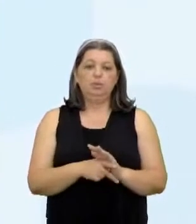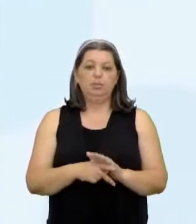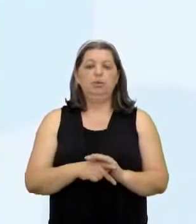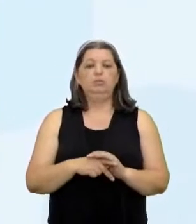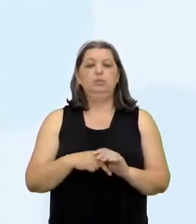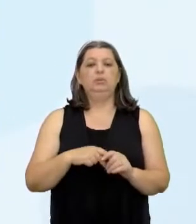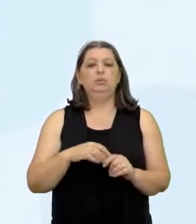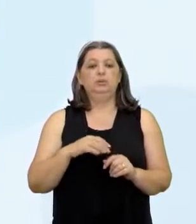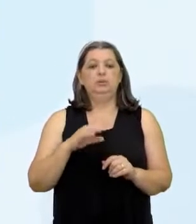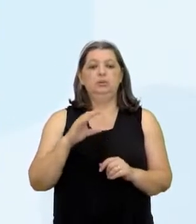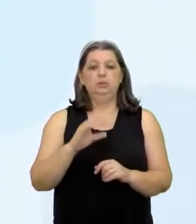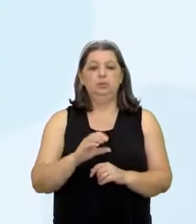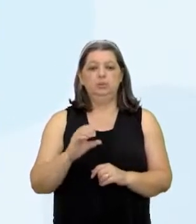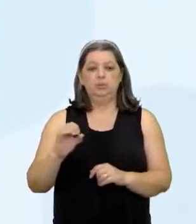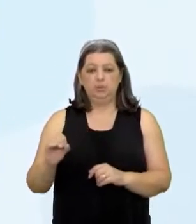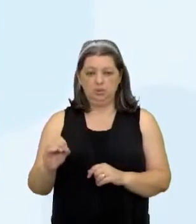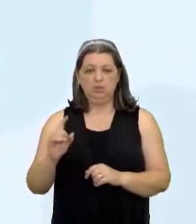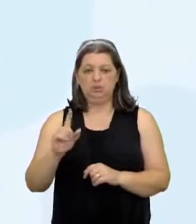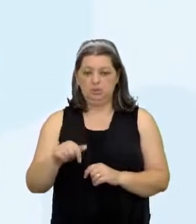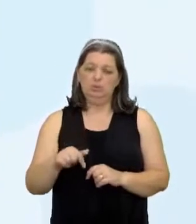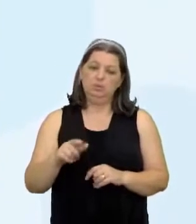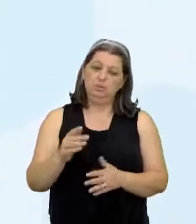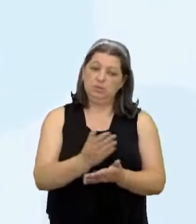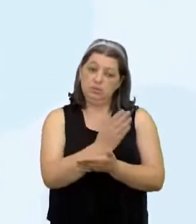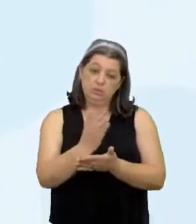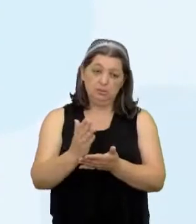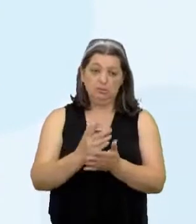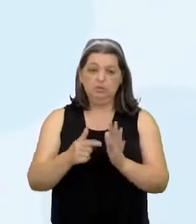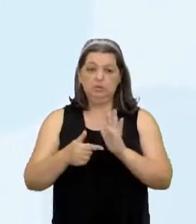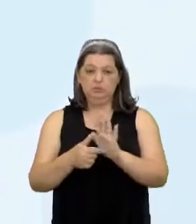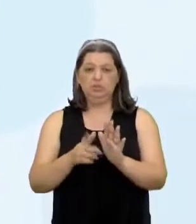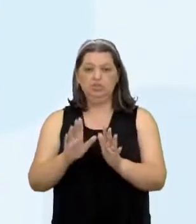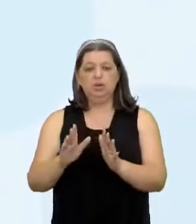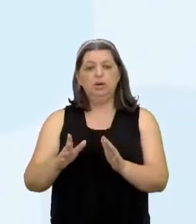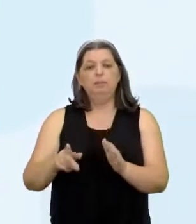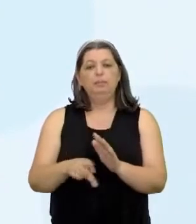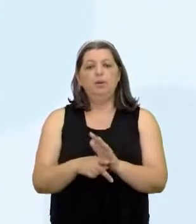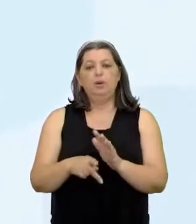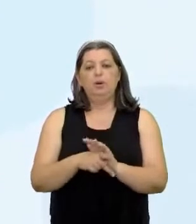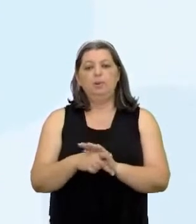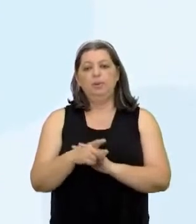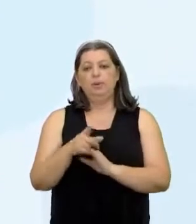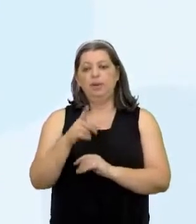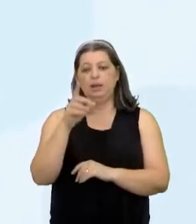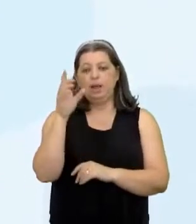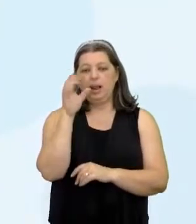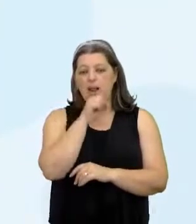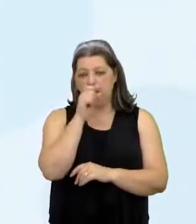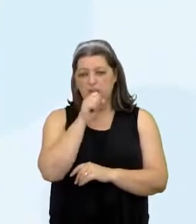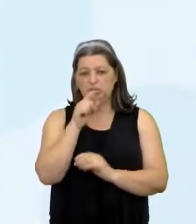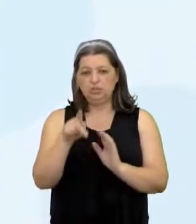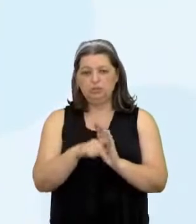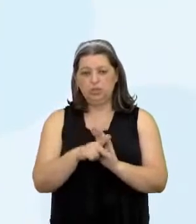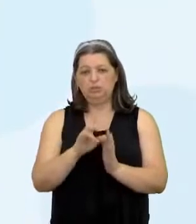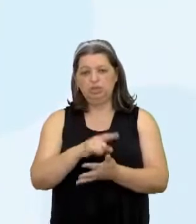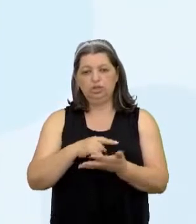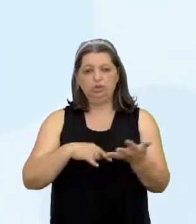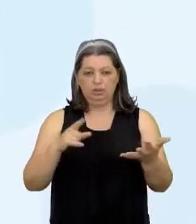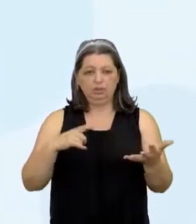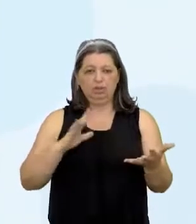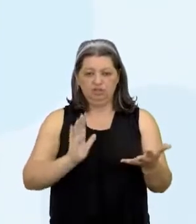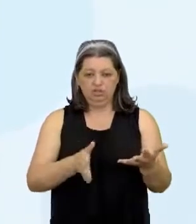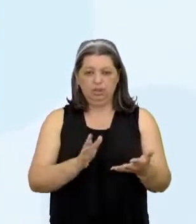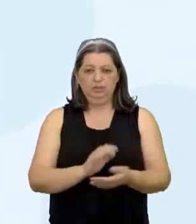Também aparece Em algumas partes A homologada Que é a laranja Também apresentando aí